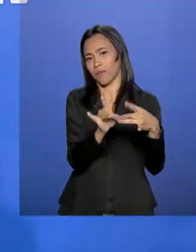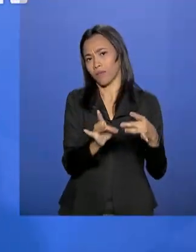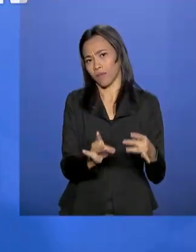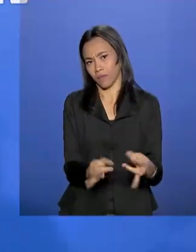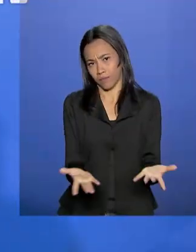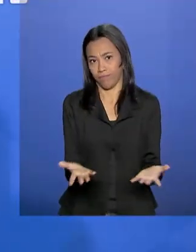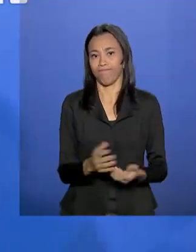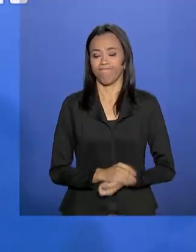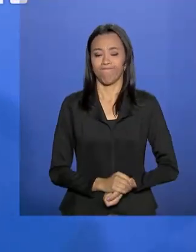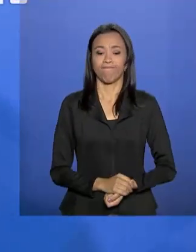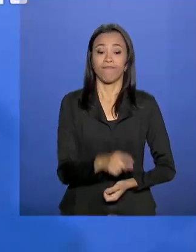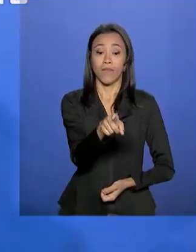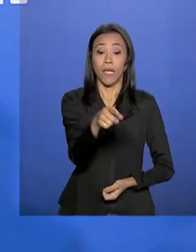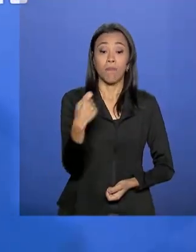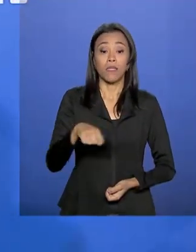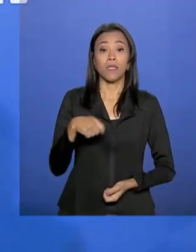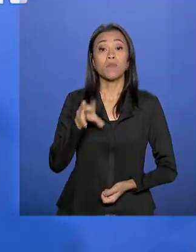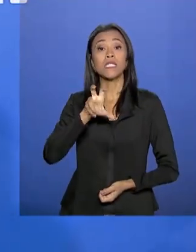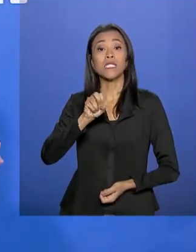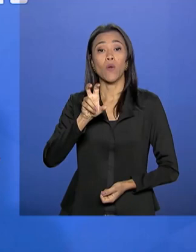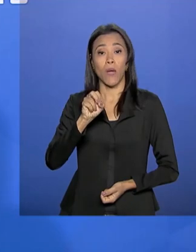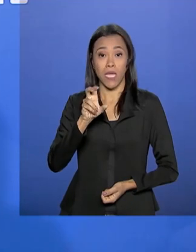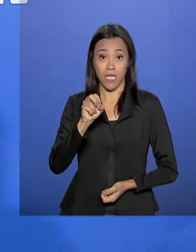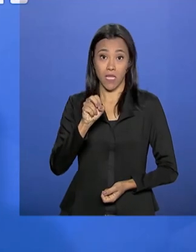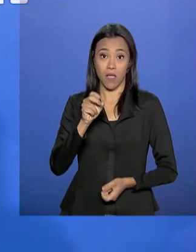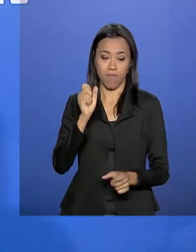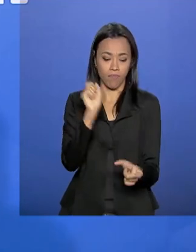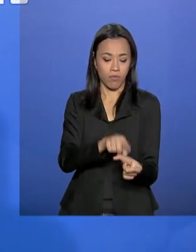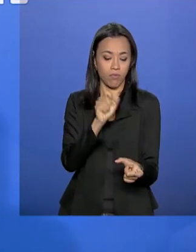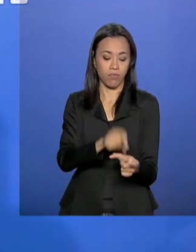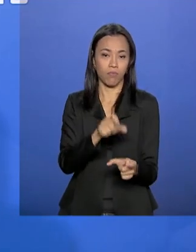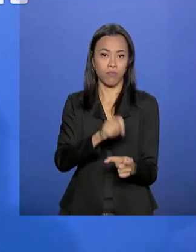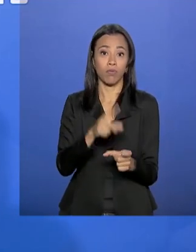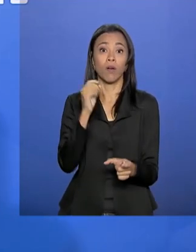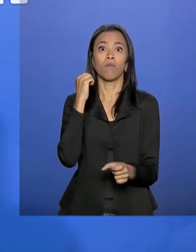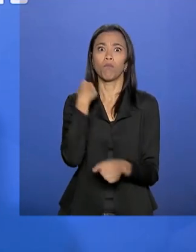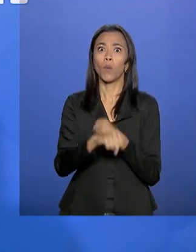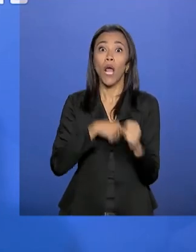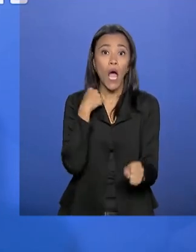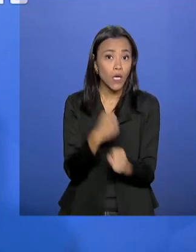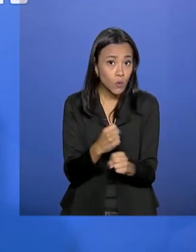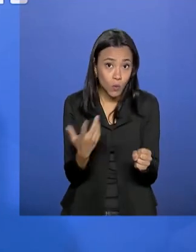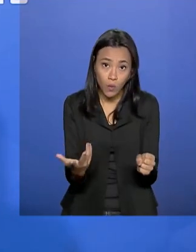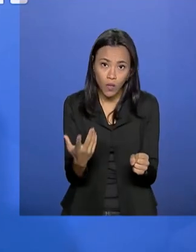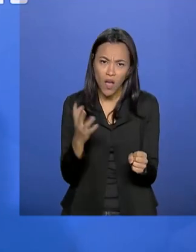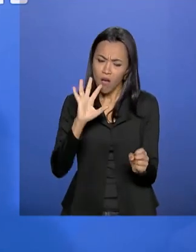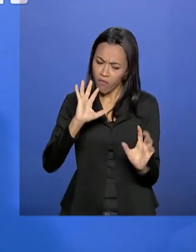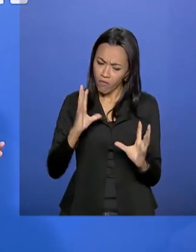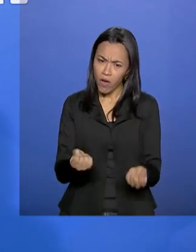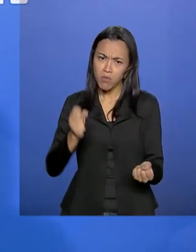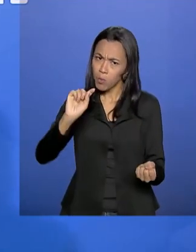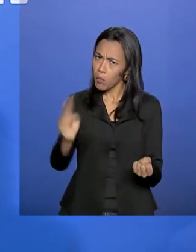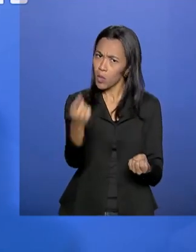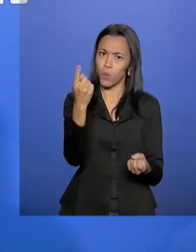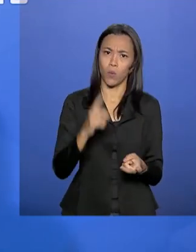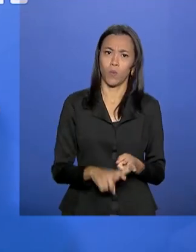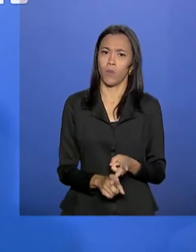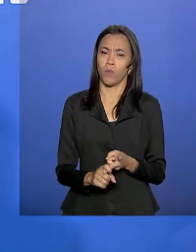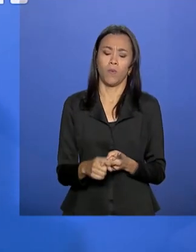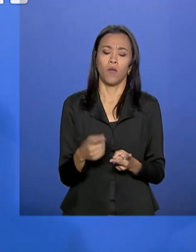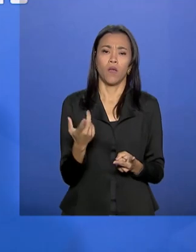Nós tínhamos direito a 50 cartuchos por ano, passando para mil. O pessoal do CAC não podia